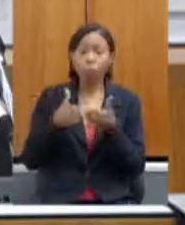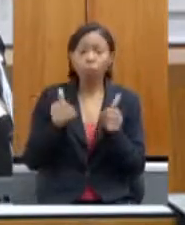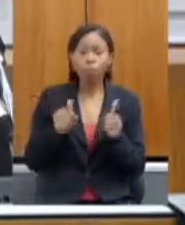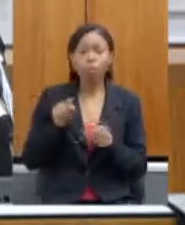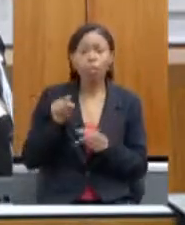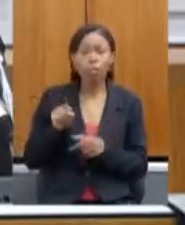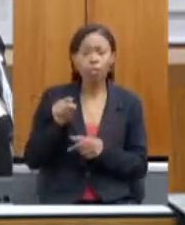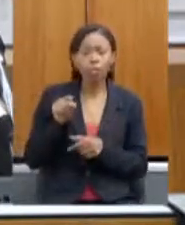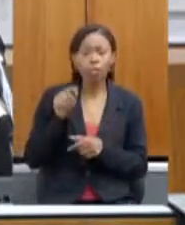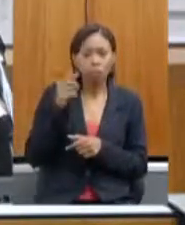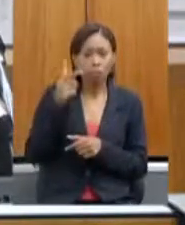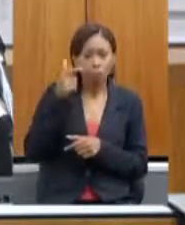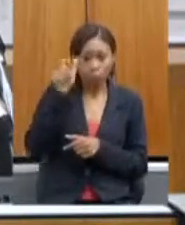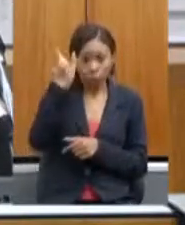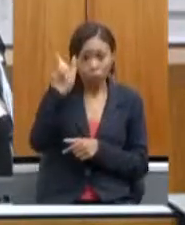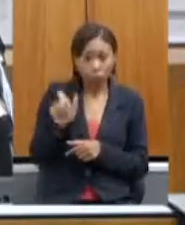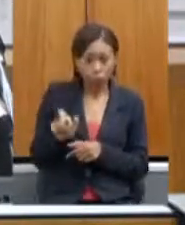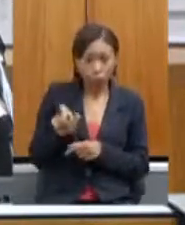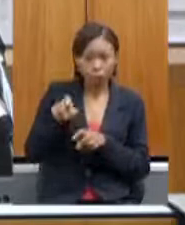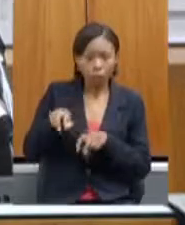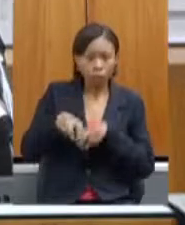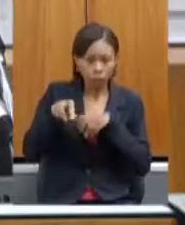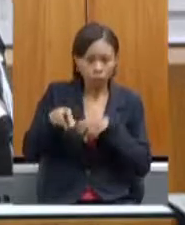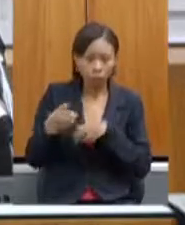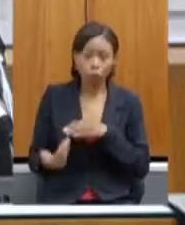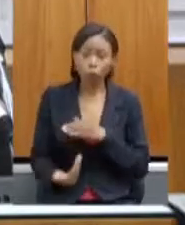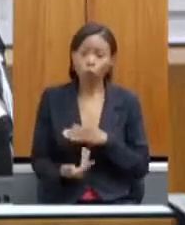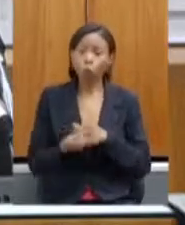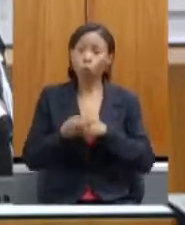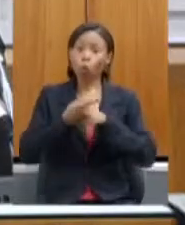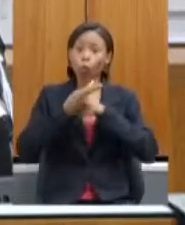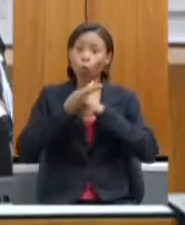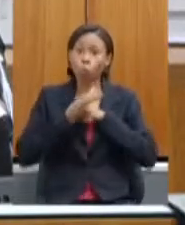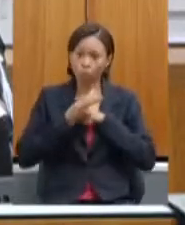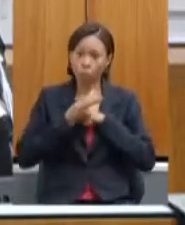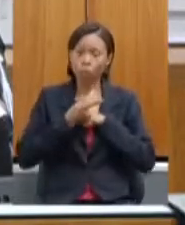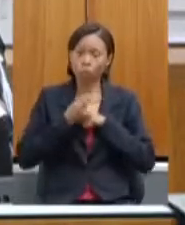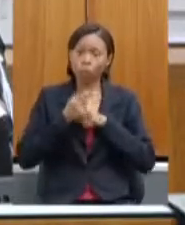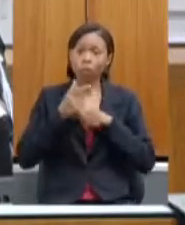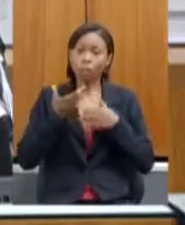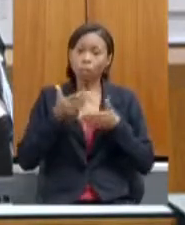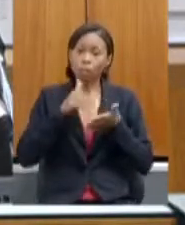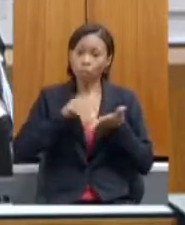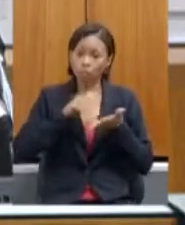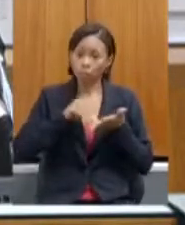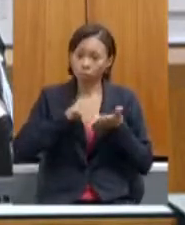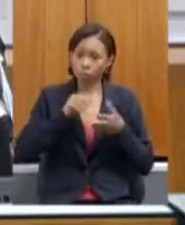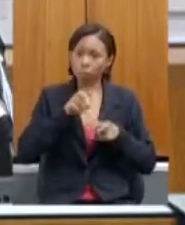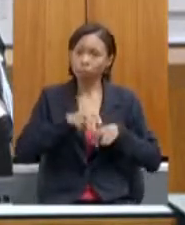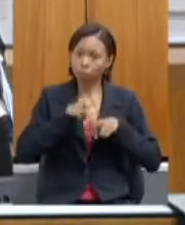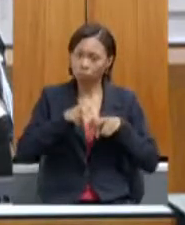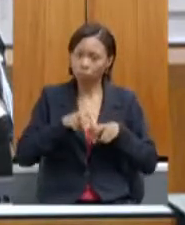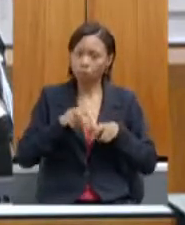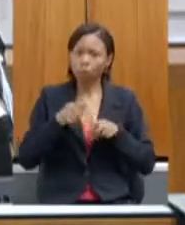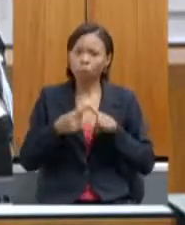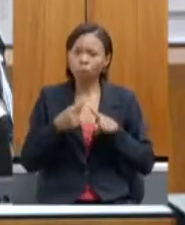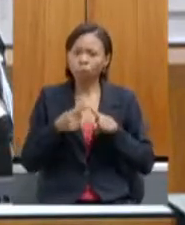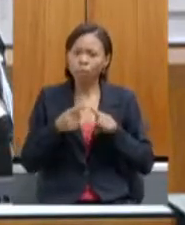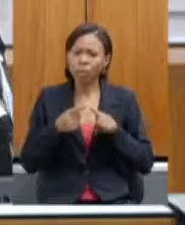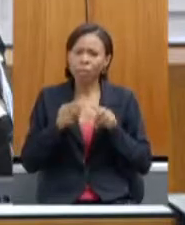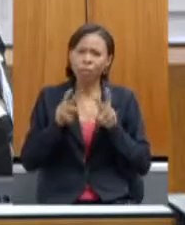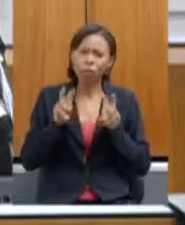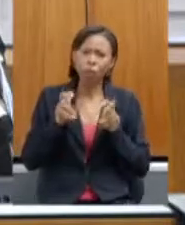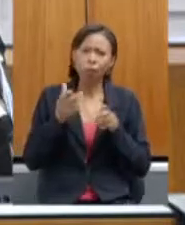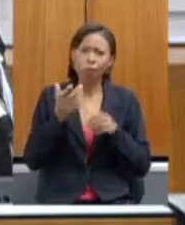de Agricultura do nosso Núcleo de Gestão Ambiental, que exatamente apoia os produtores nessas questões ambientais e também com